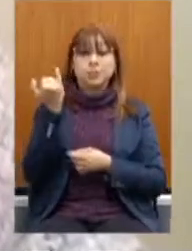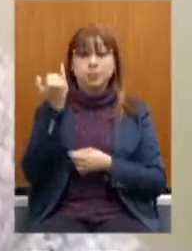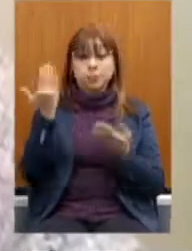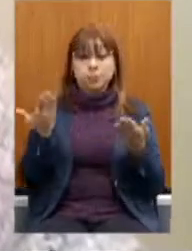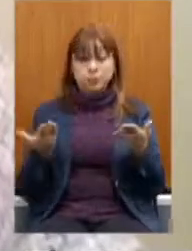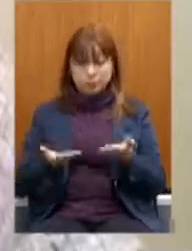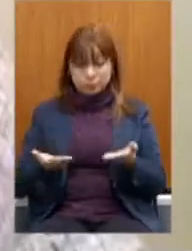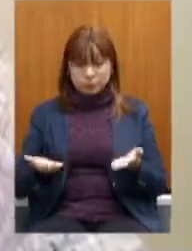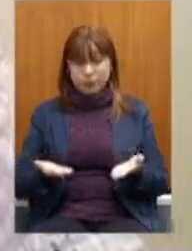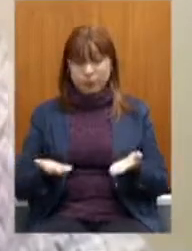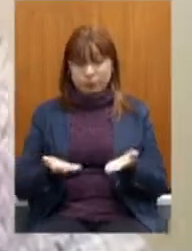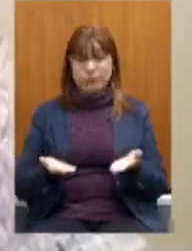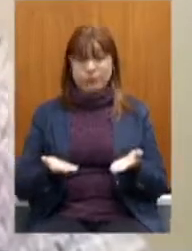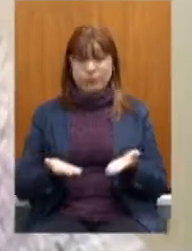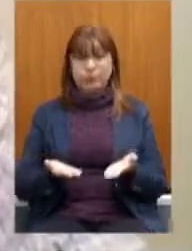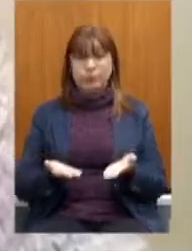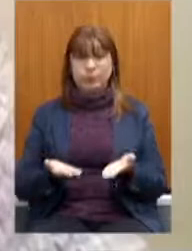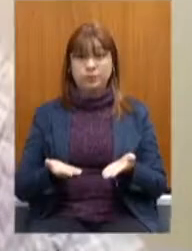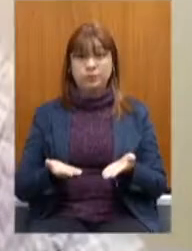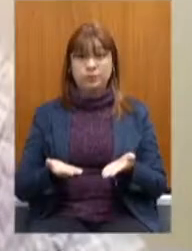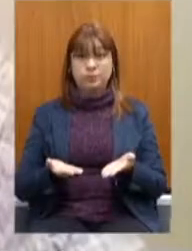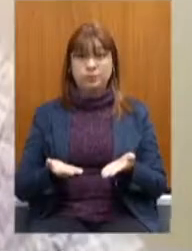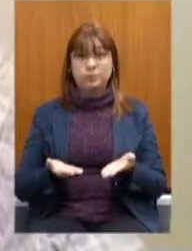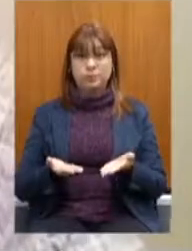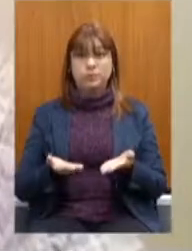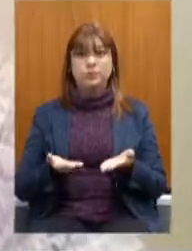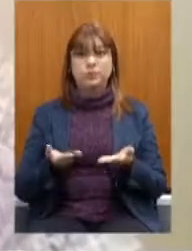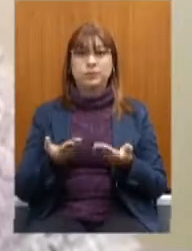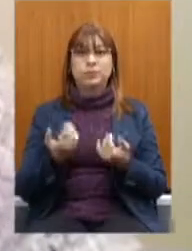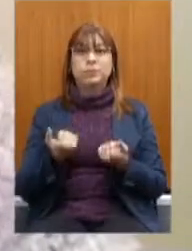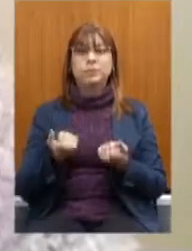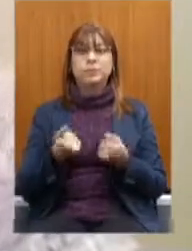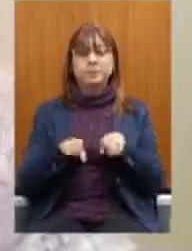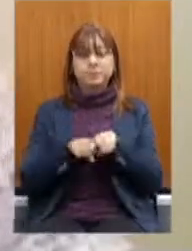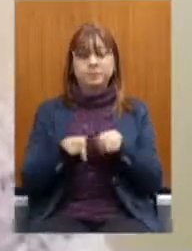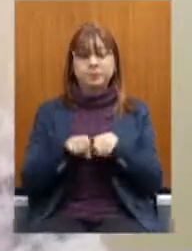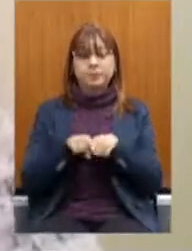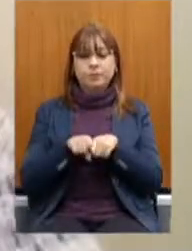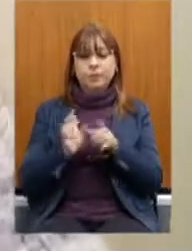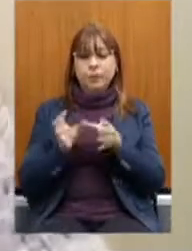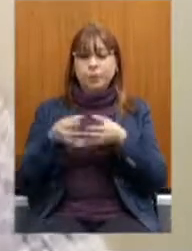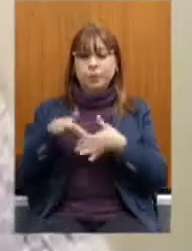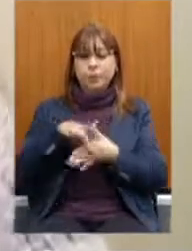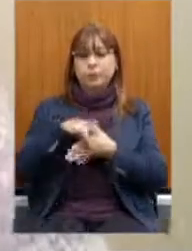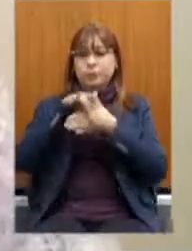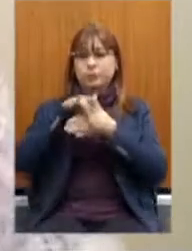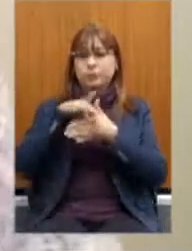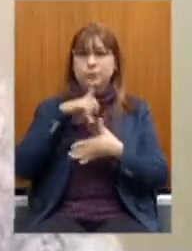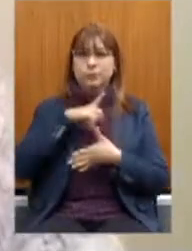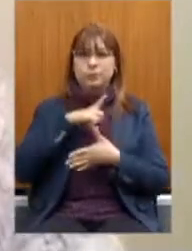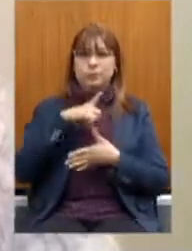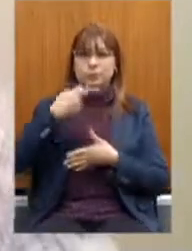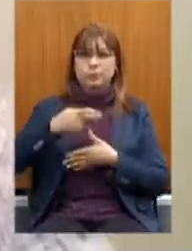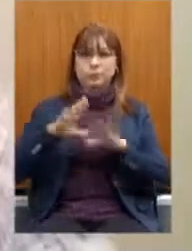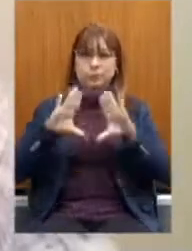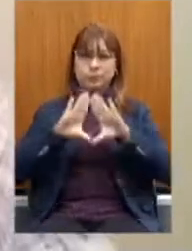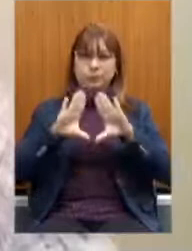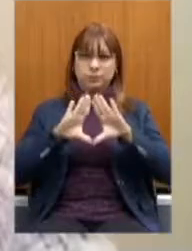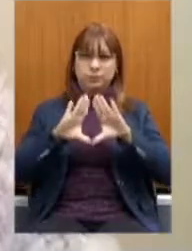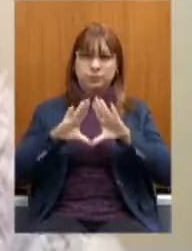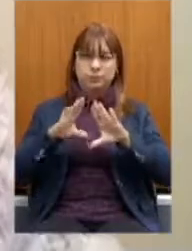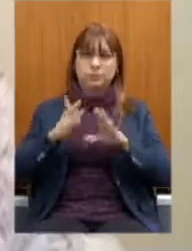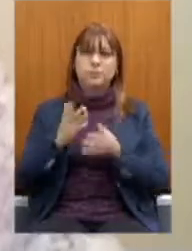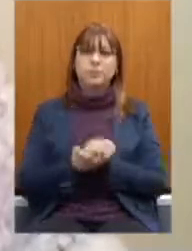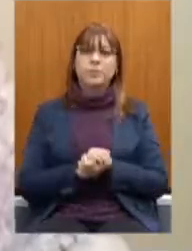fase através do deputado Agostinho Batruz e do Colégio de Líderes que eu sempre ressalto através do meu líder Gustavo Aladares